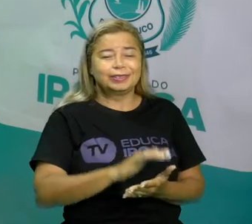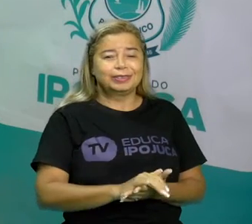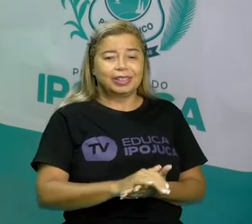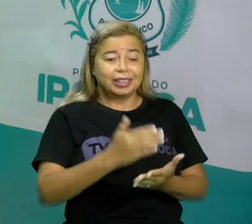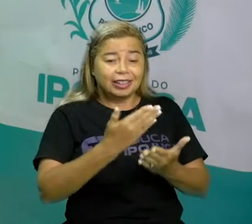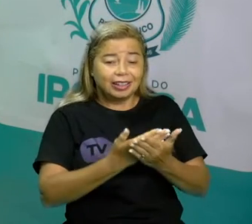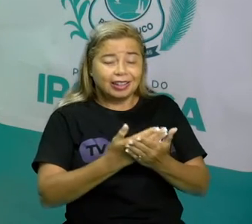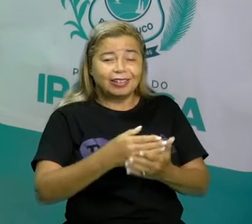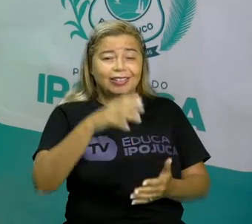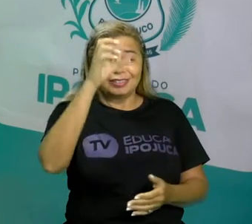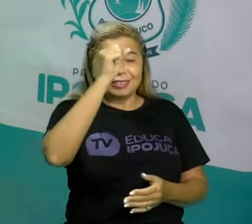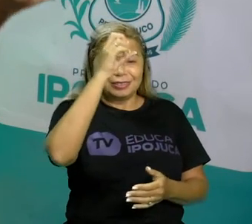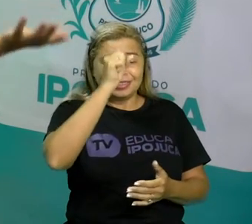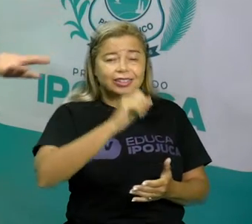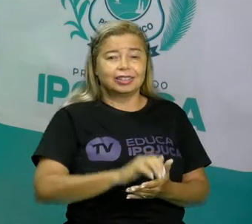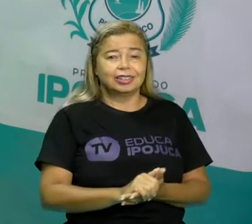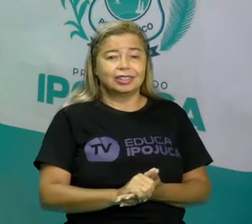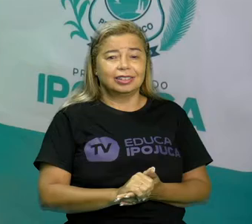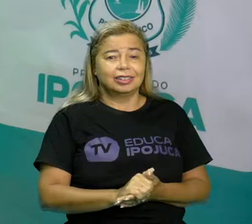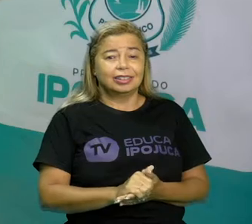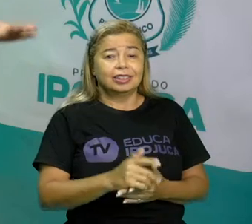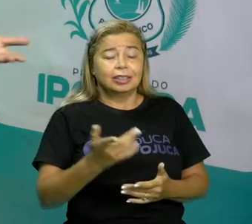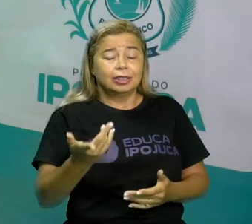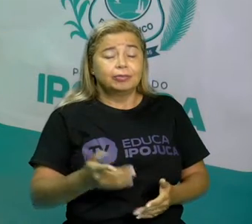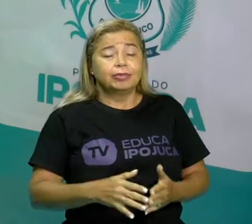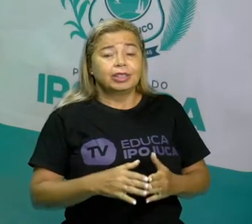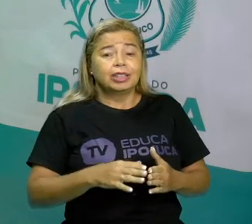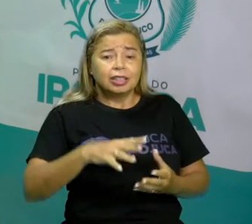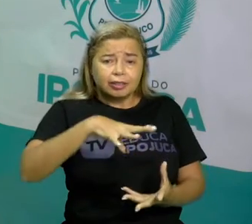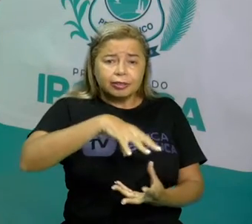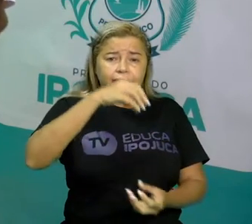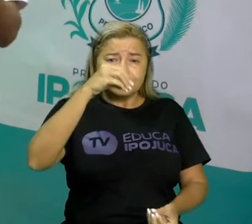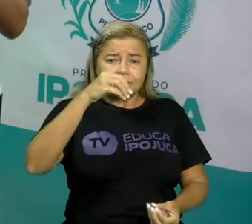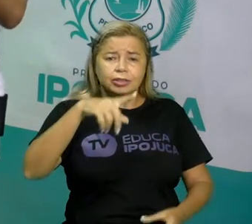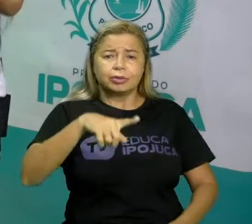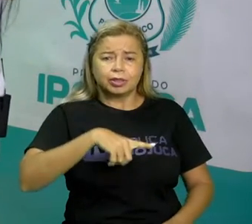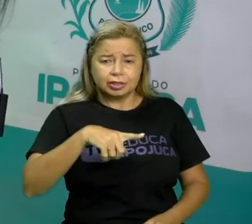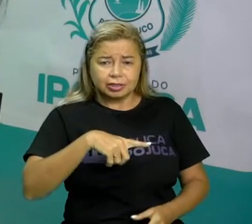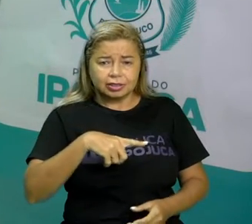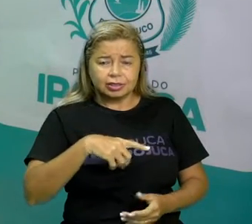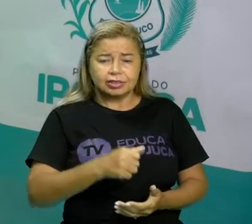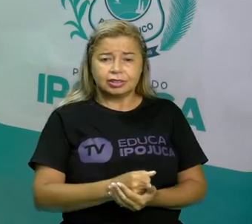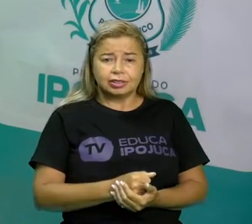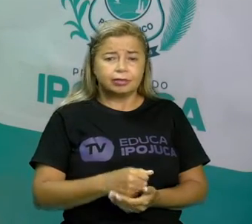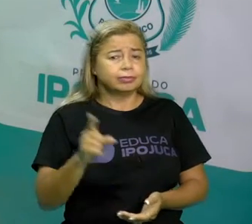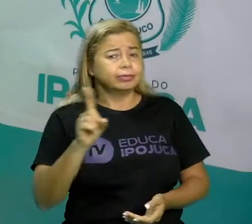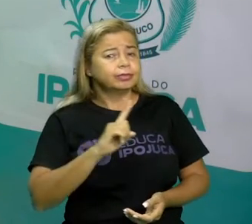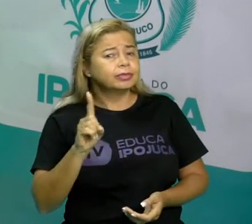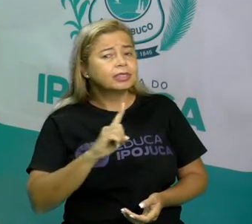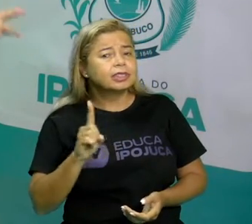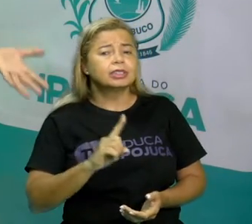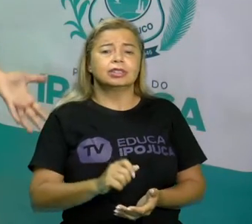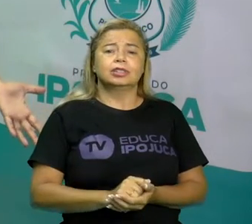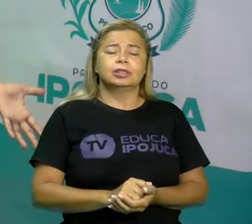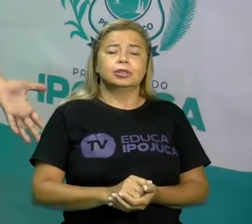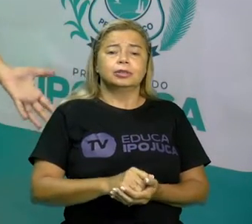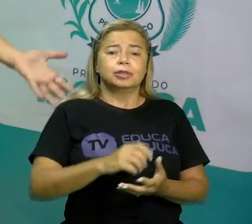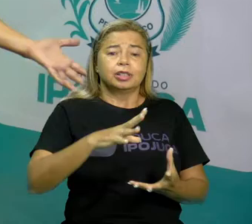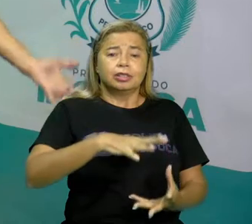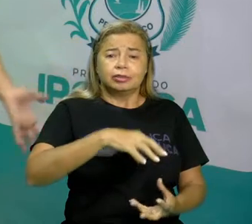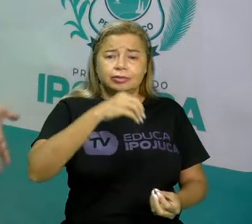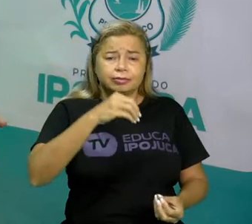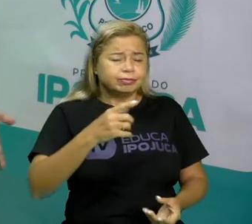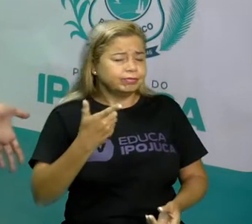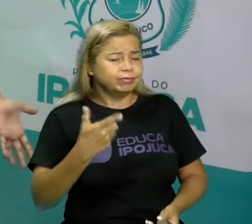Não. Era o medo da menina. uma camisa, tinha o vovô, tinha a vovó, tinha a Rubião,